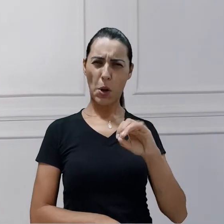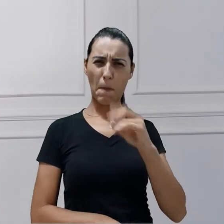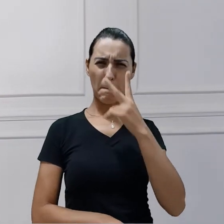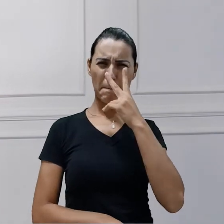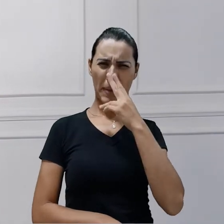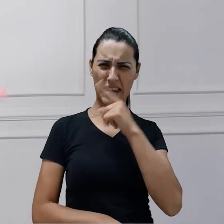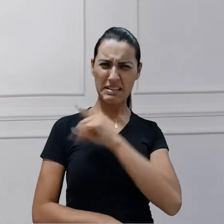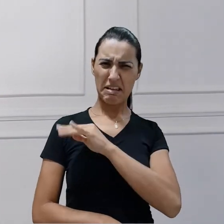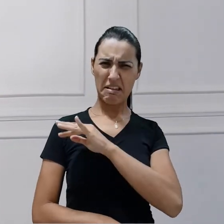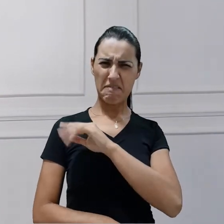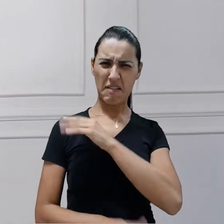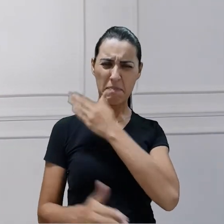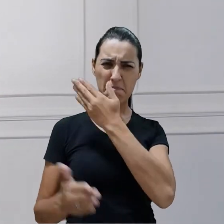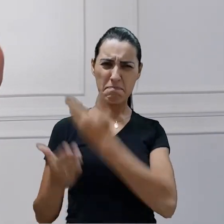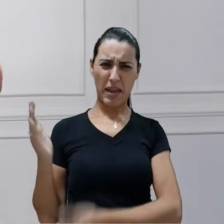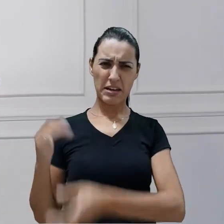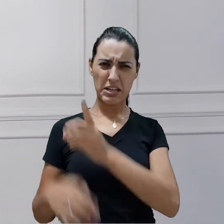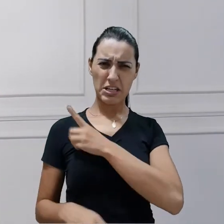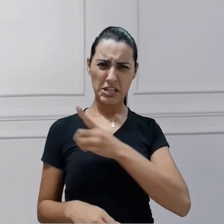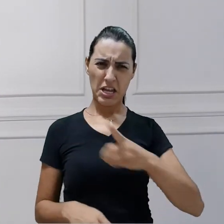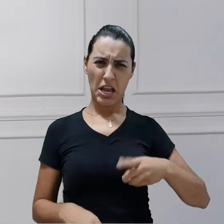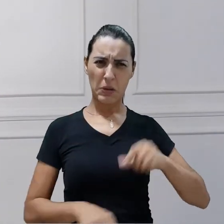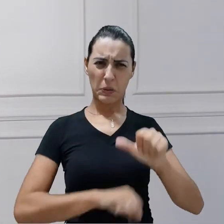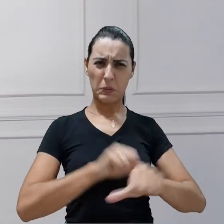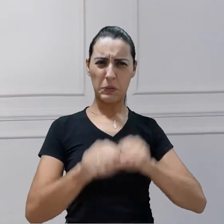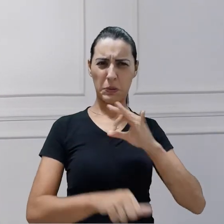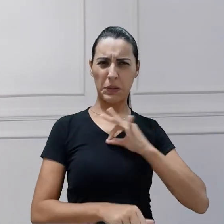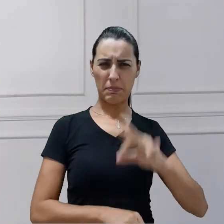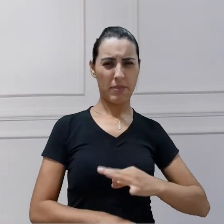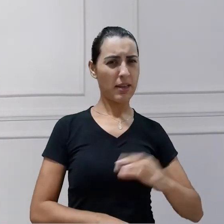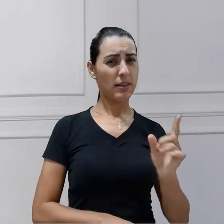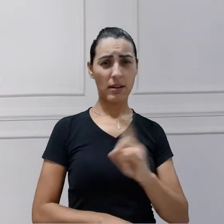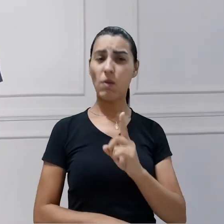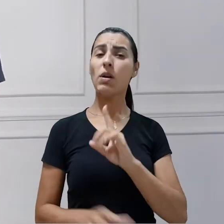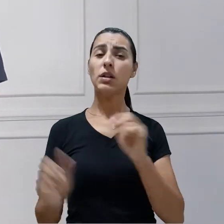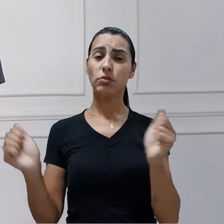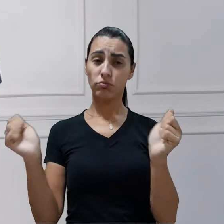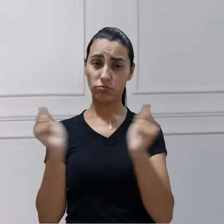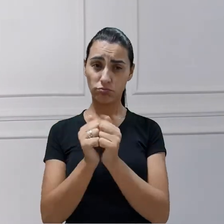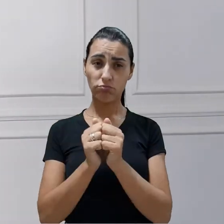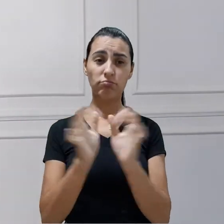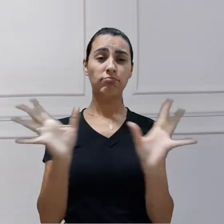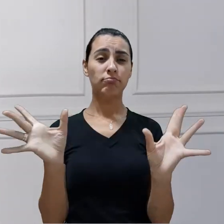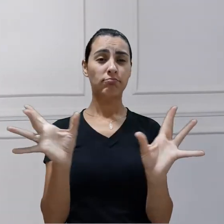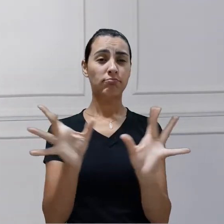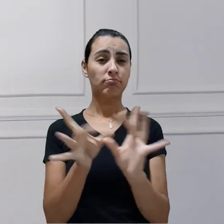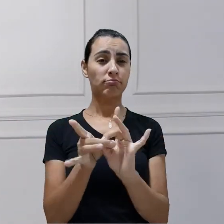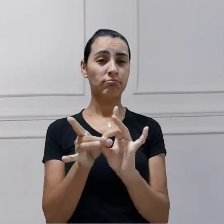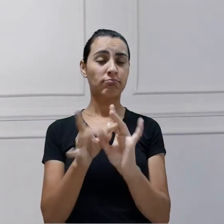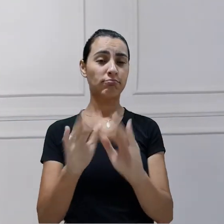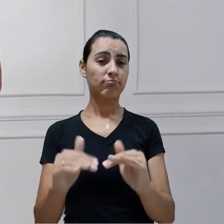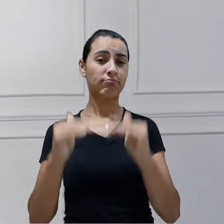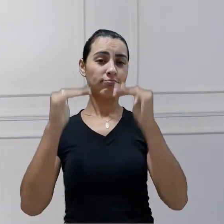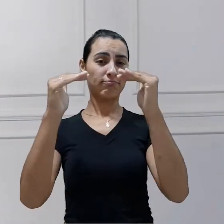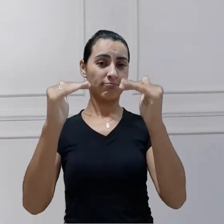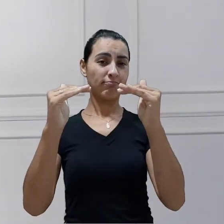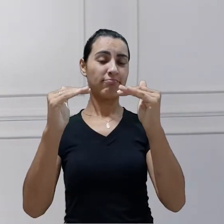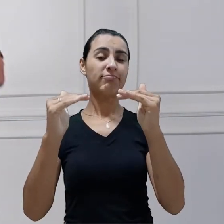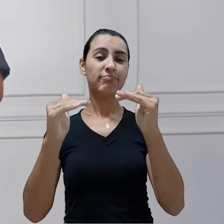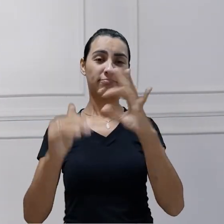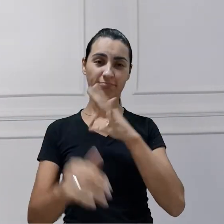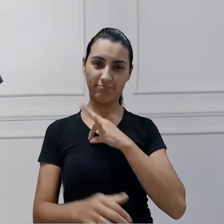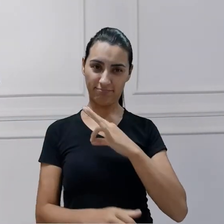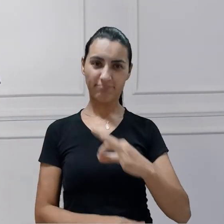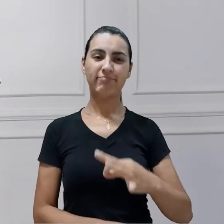diácono. E como eu disse, ele não deixa de ser diácono. Ele apenas sobe um degrau na ordem, que é